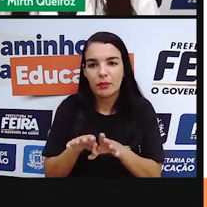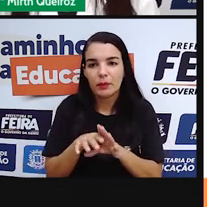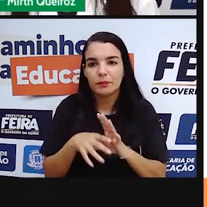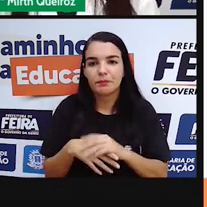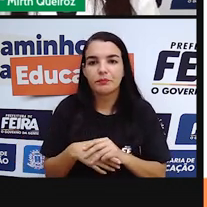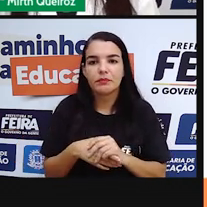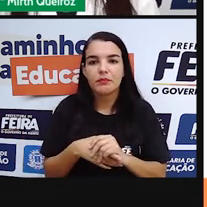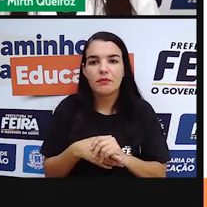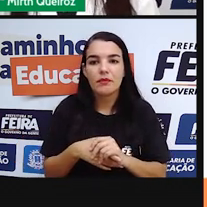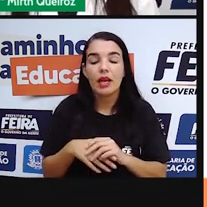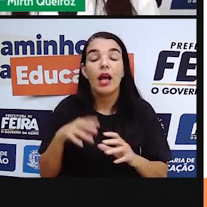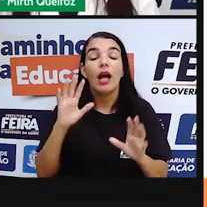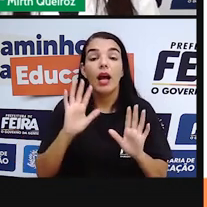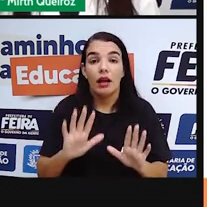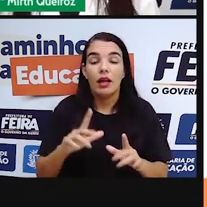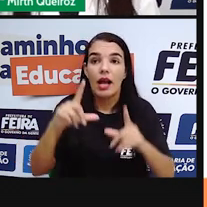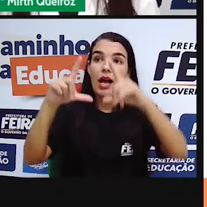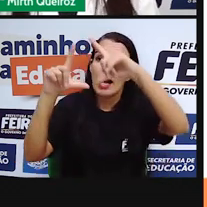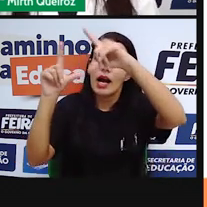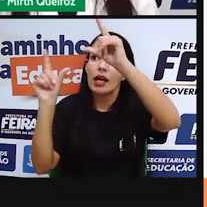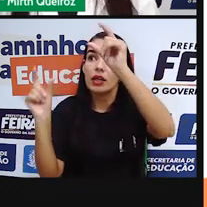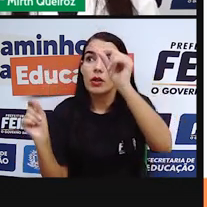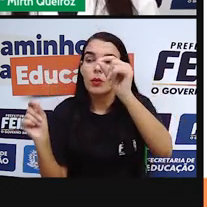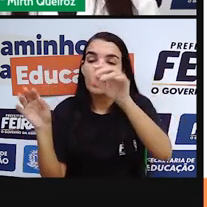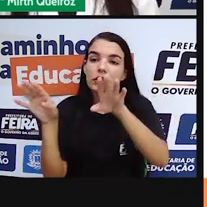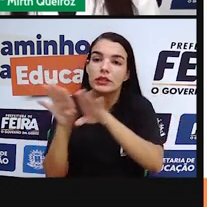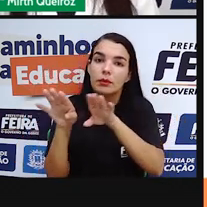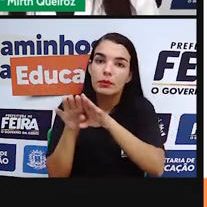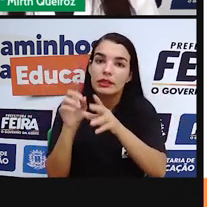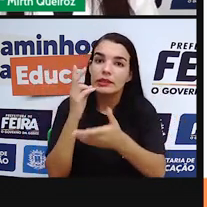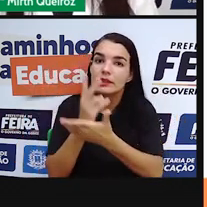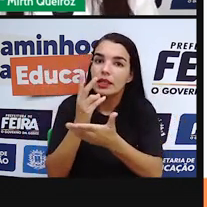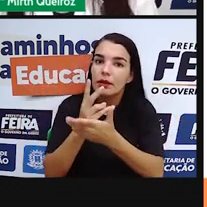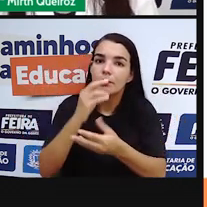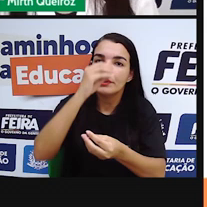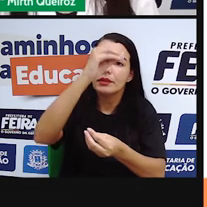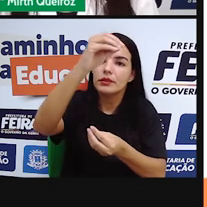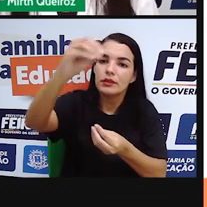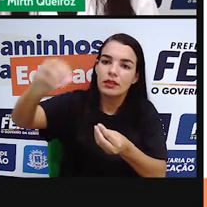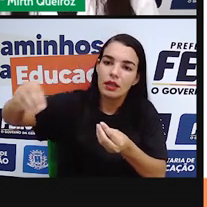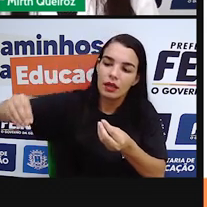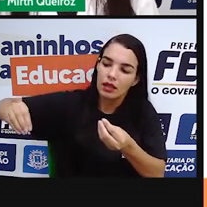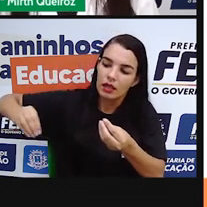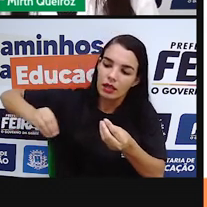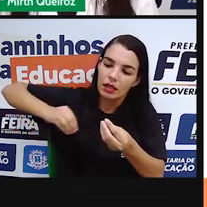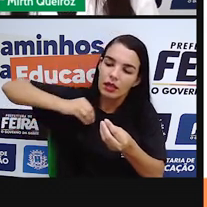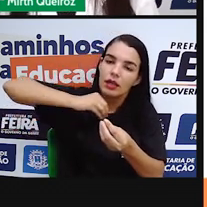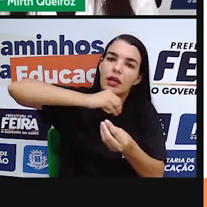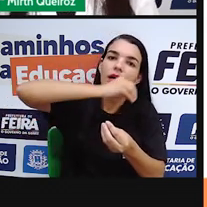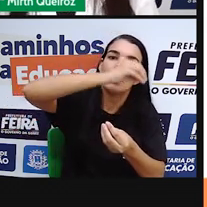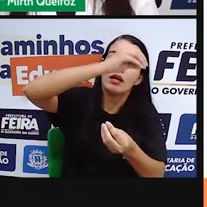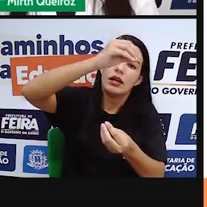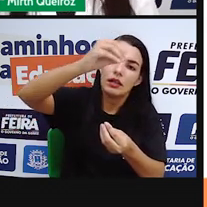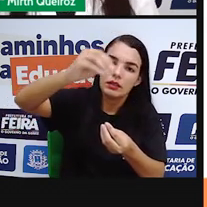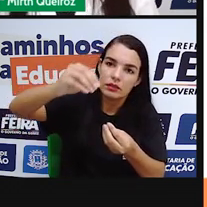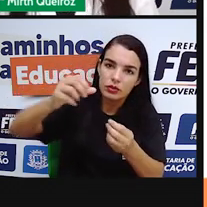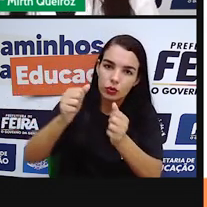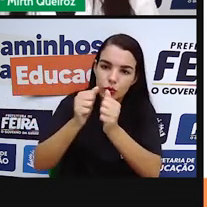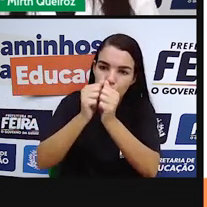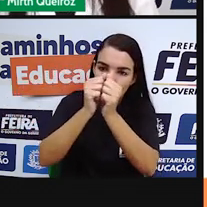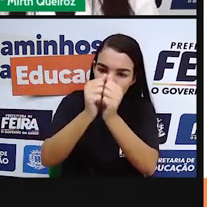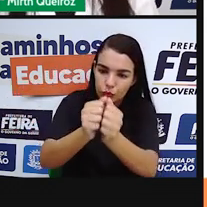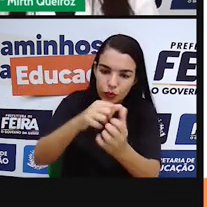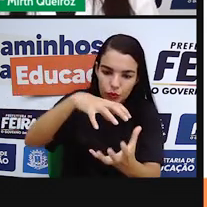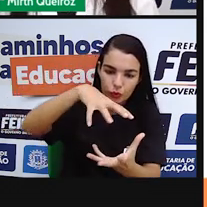sempre rodando, né? E faz dois movimentos. Gira ao redor da Terra acompanhando o movimento